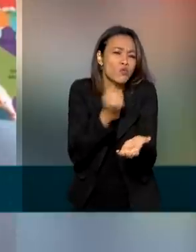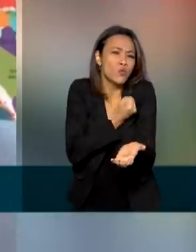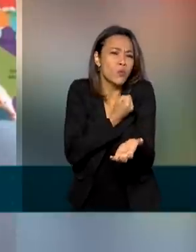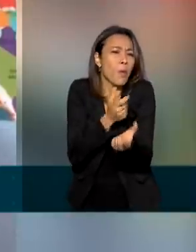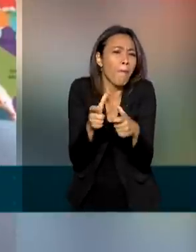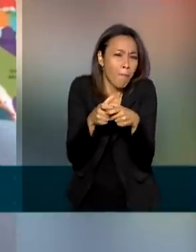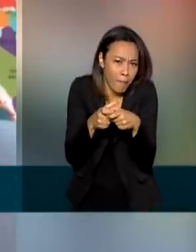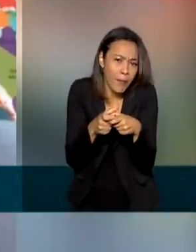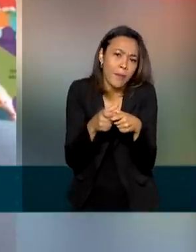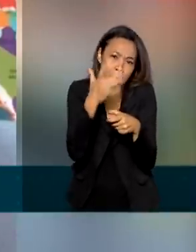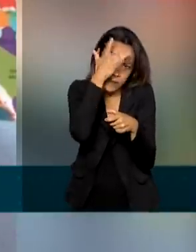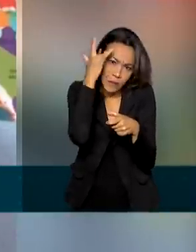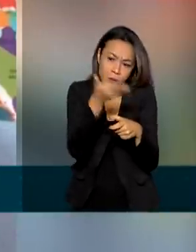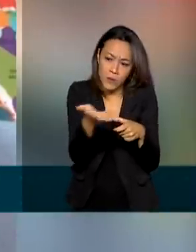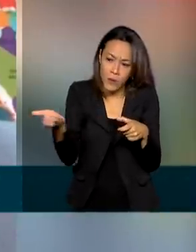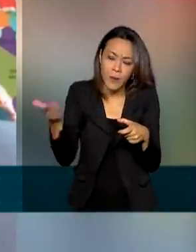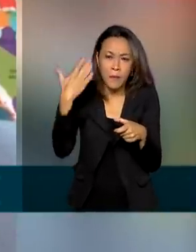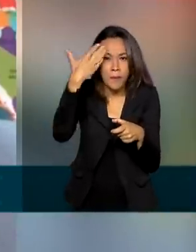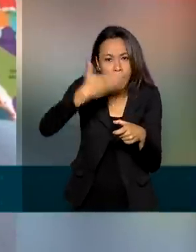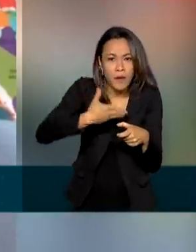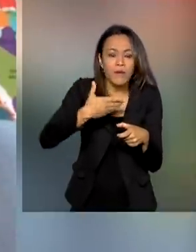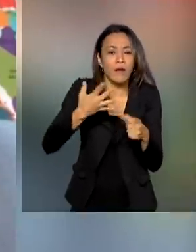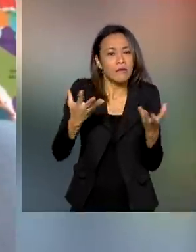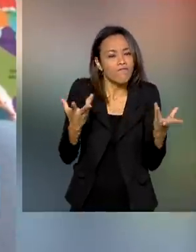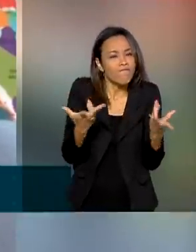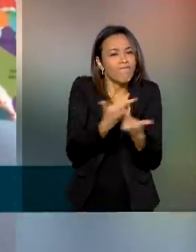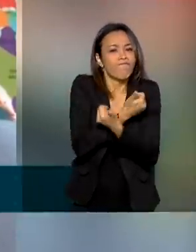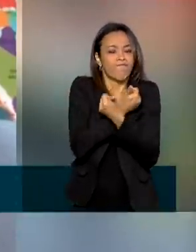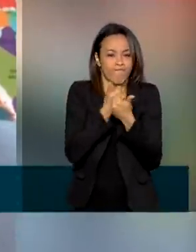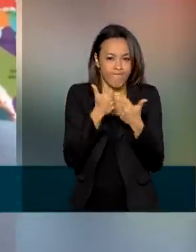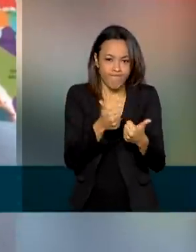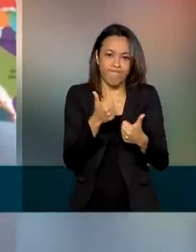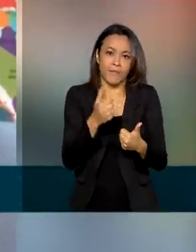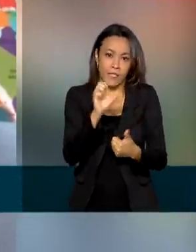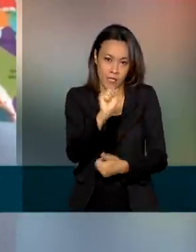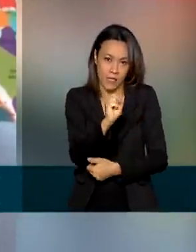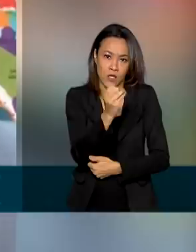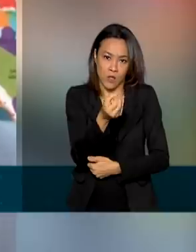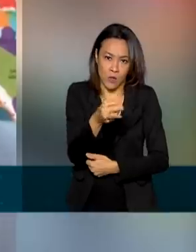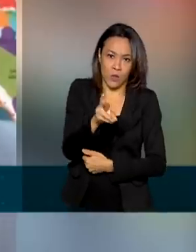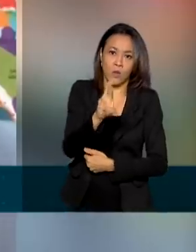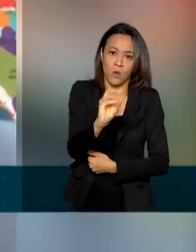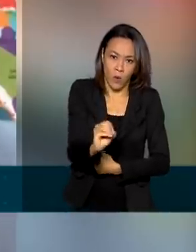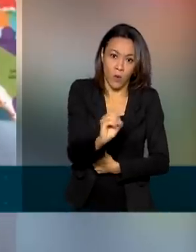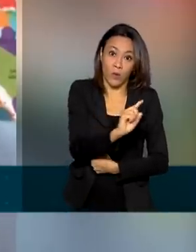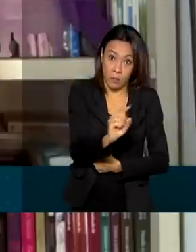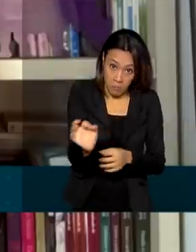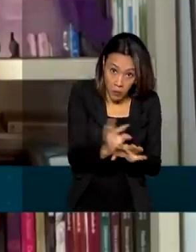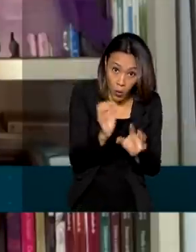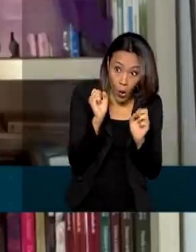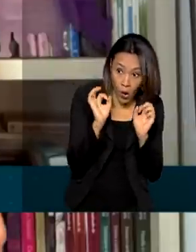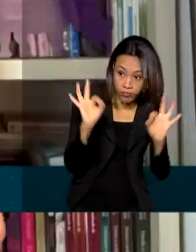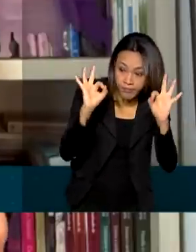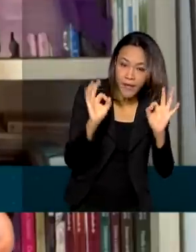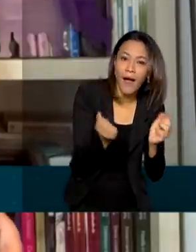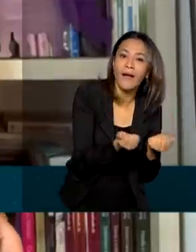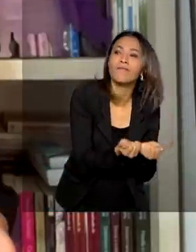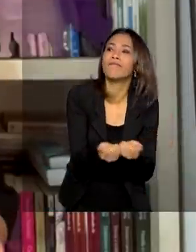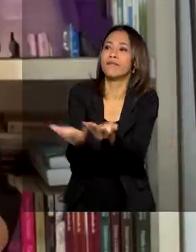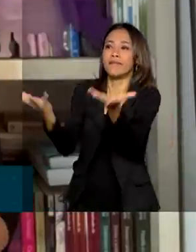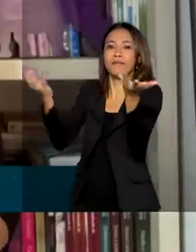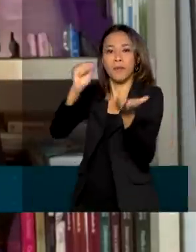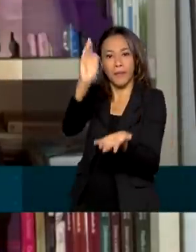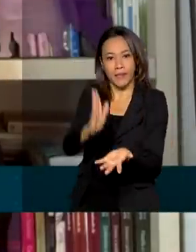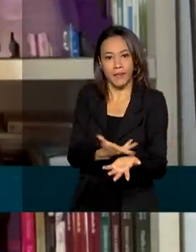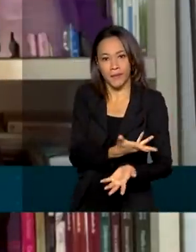e demonstrando a eficácia e a eficiência vamos disponibilizar isso para o país. Medidas anotadas